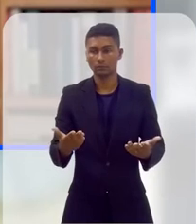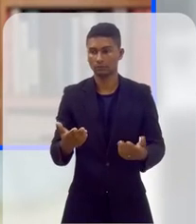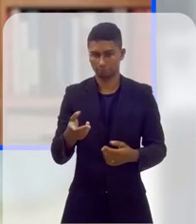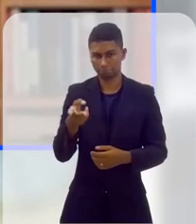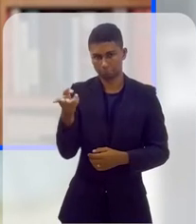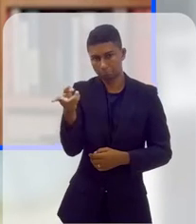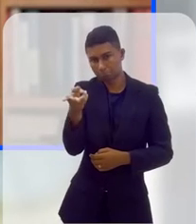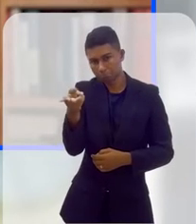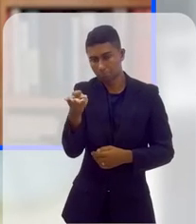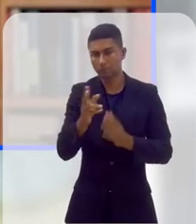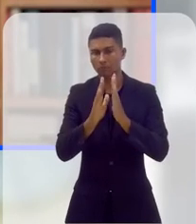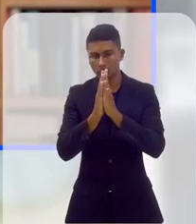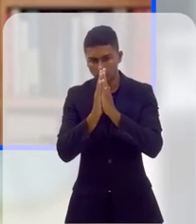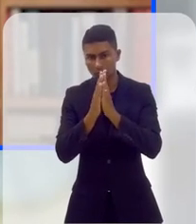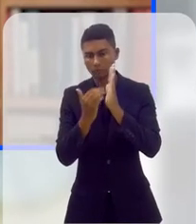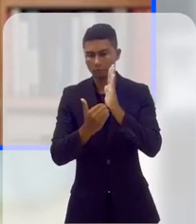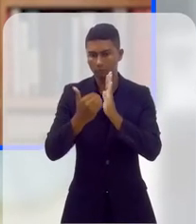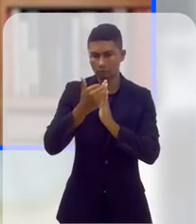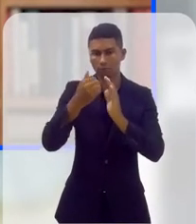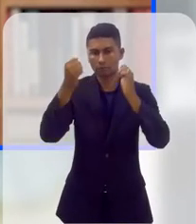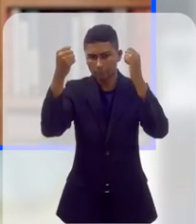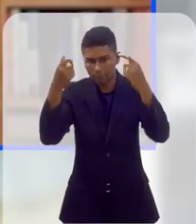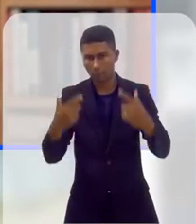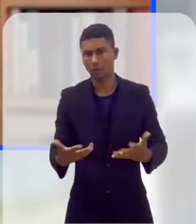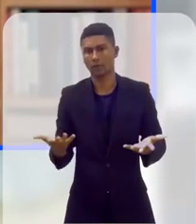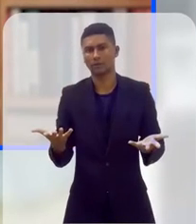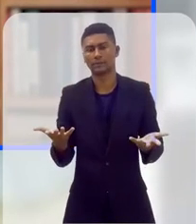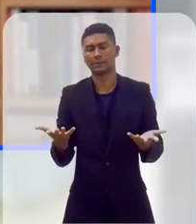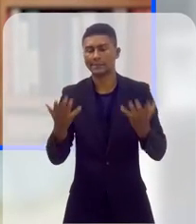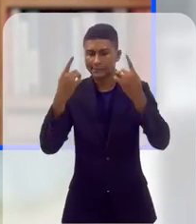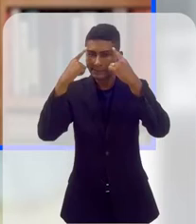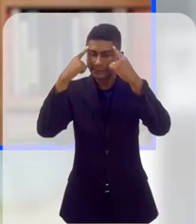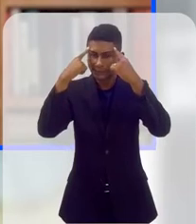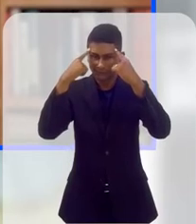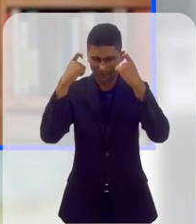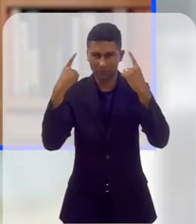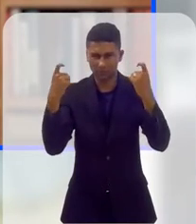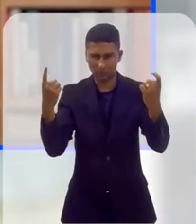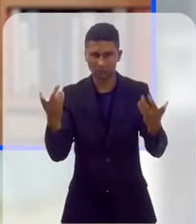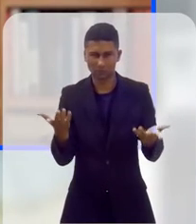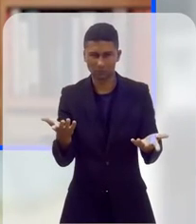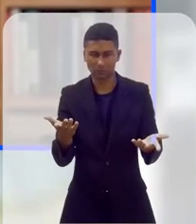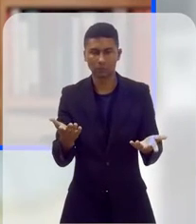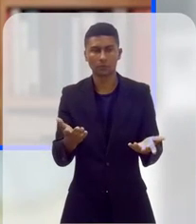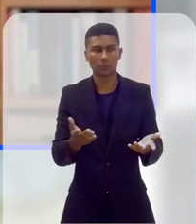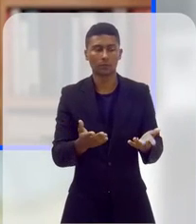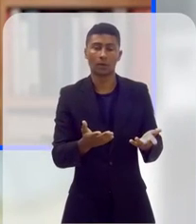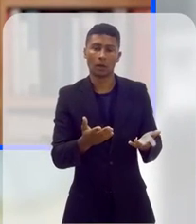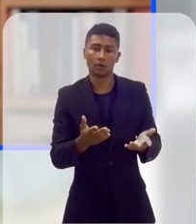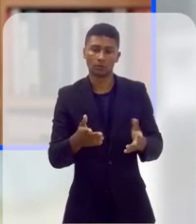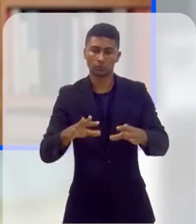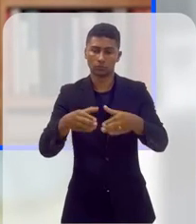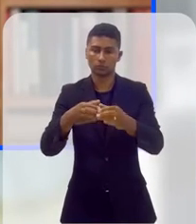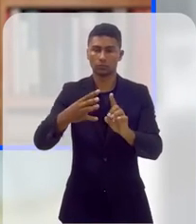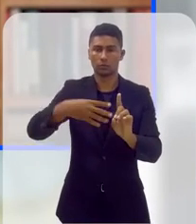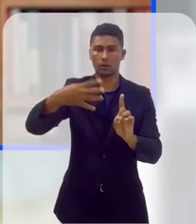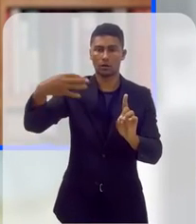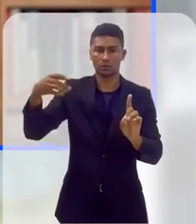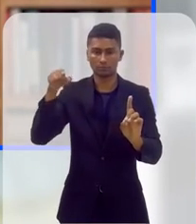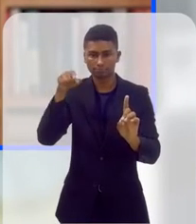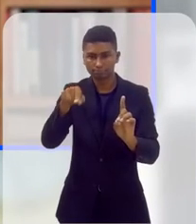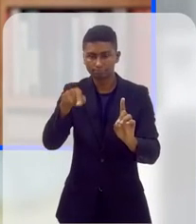LGBTQIA+, é vítima, torna o trabalho da clínica ainda mais importante e necessário.